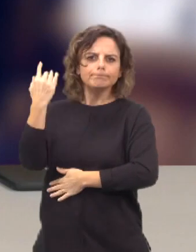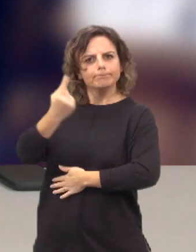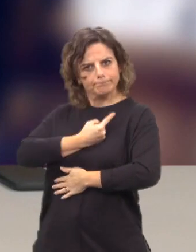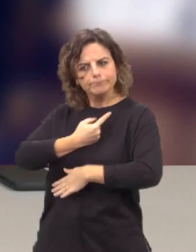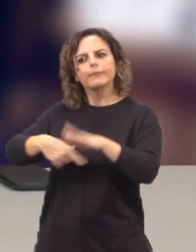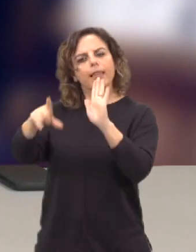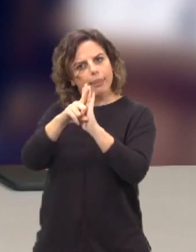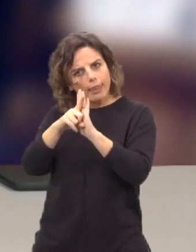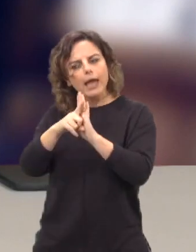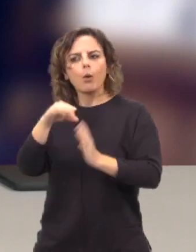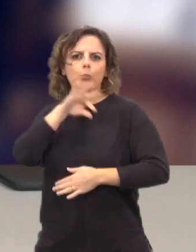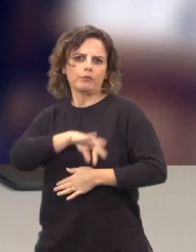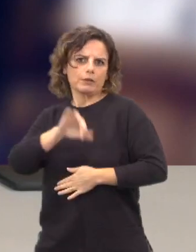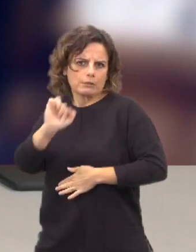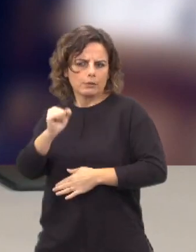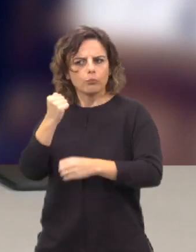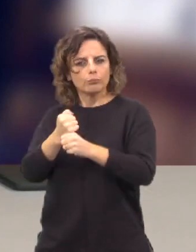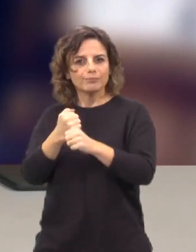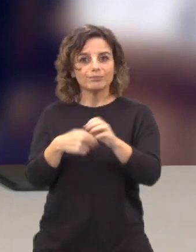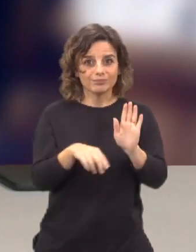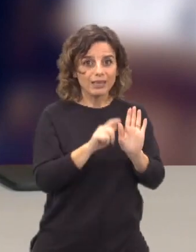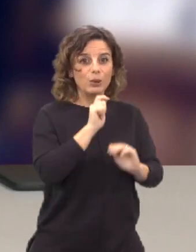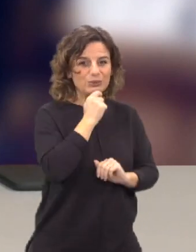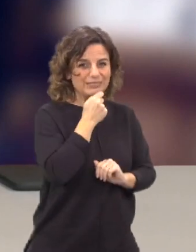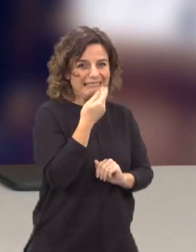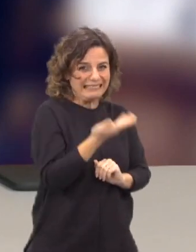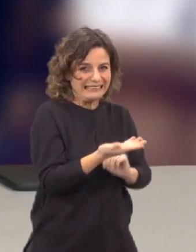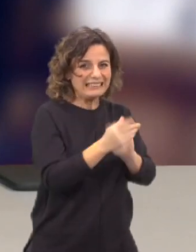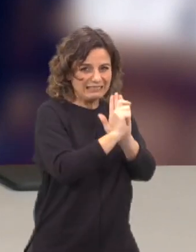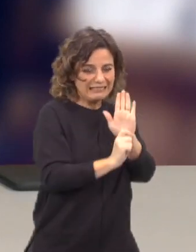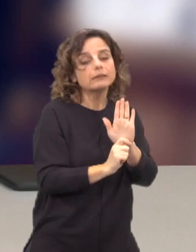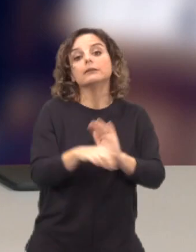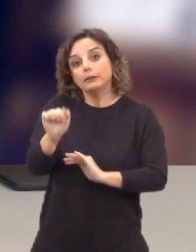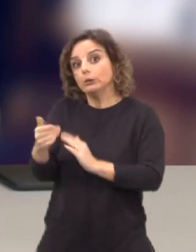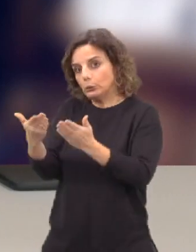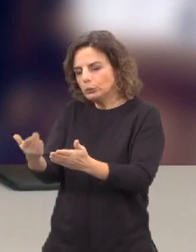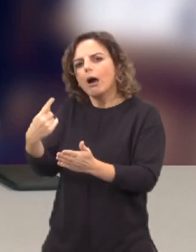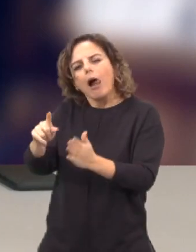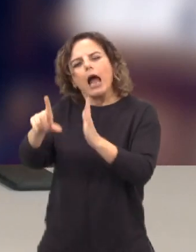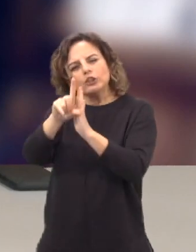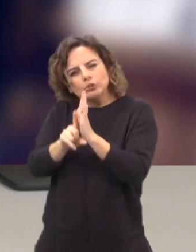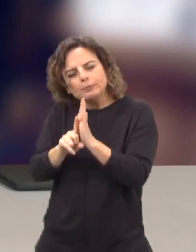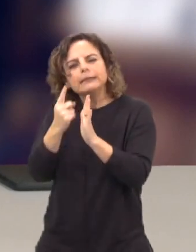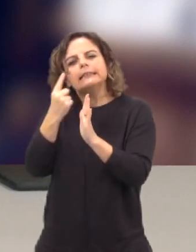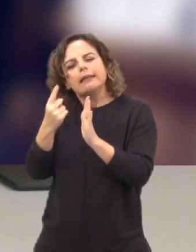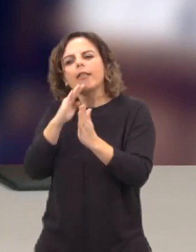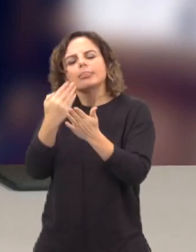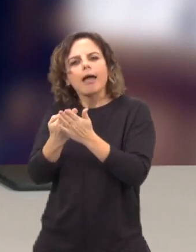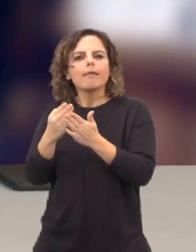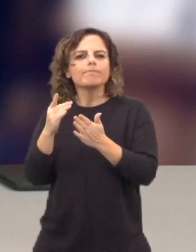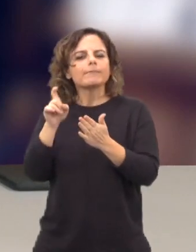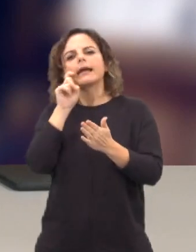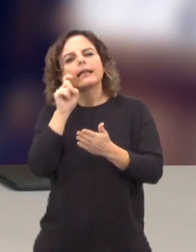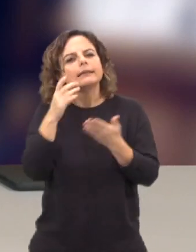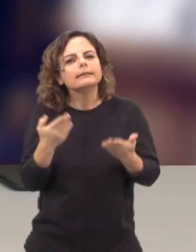próprias que enquadram a sua profissão e que um código deontológico respondem até com leis especiais que são criadas para dar